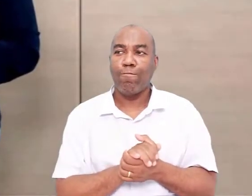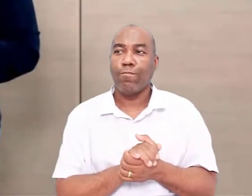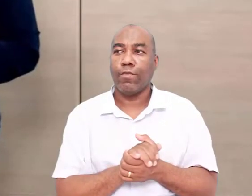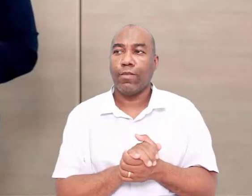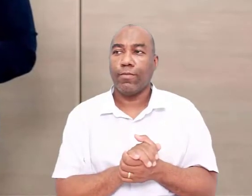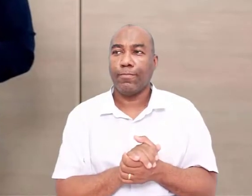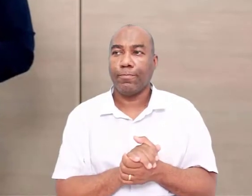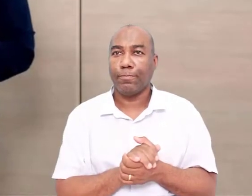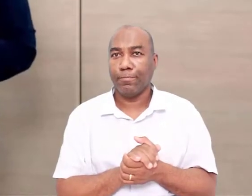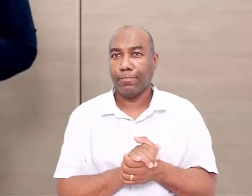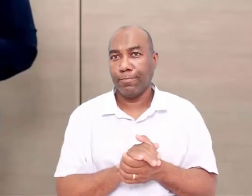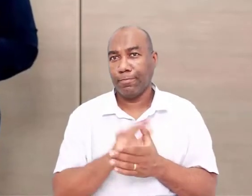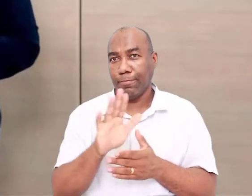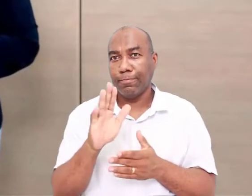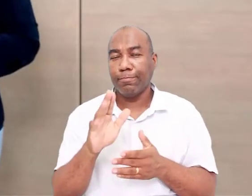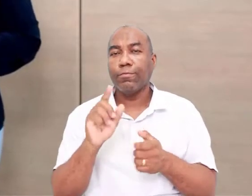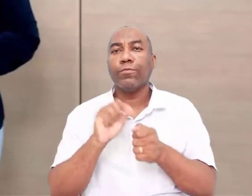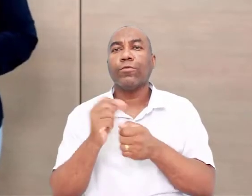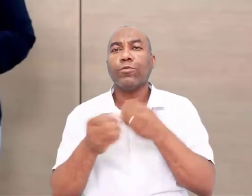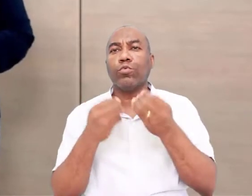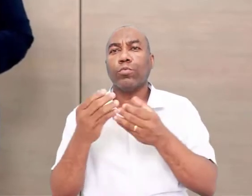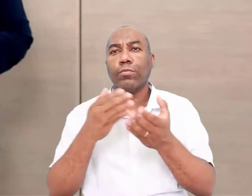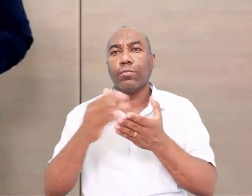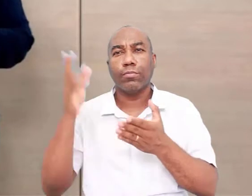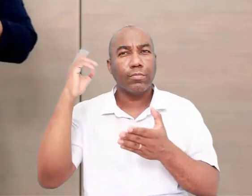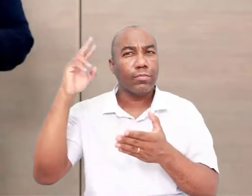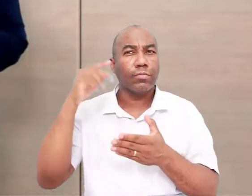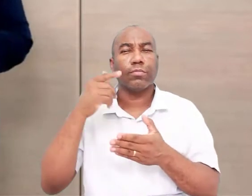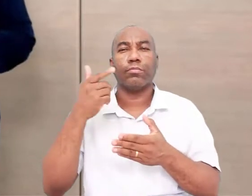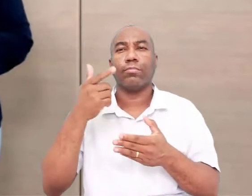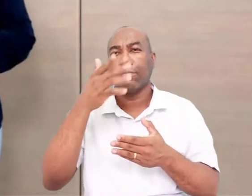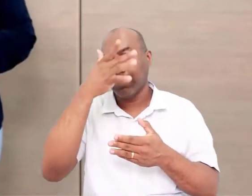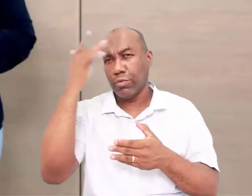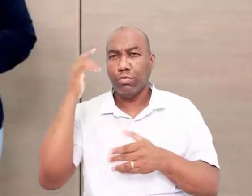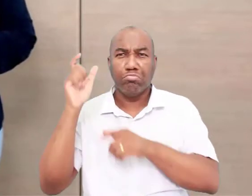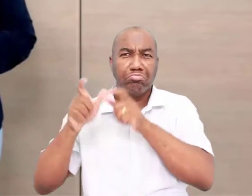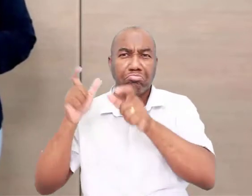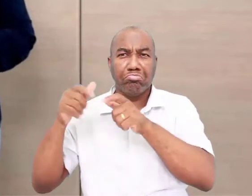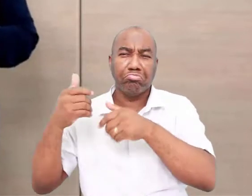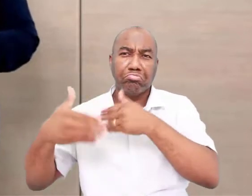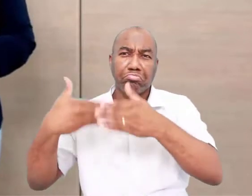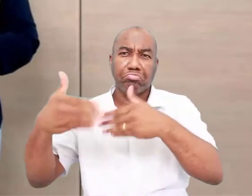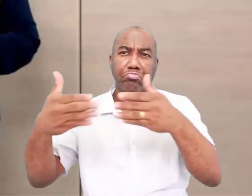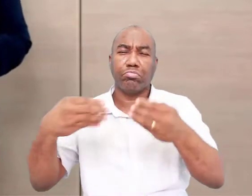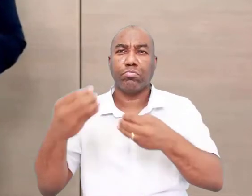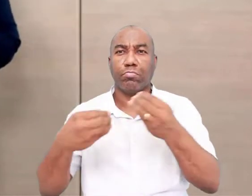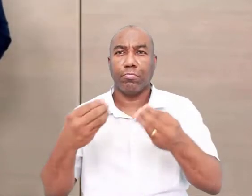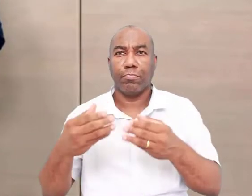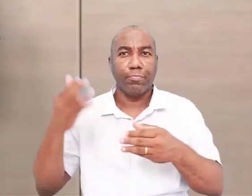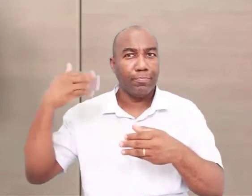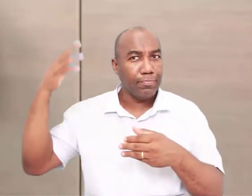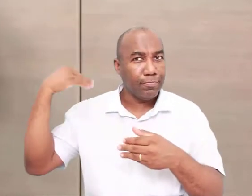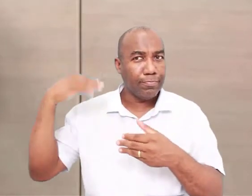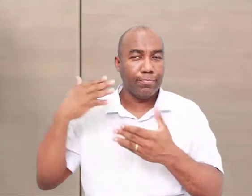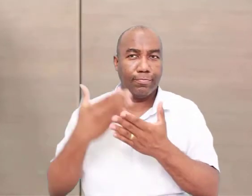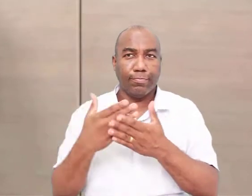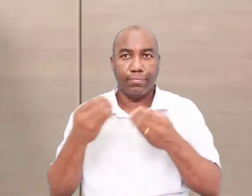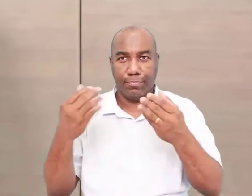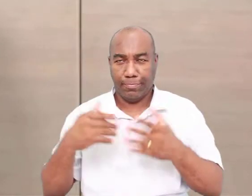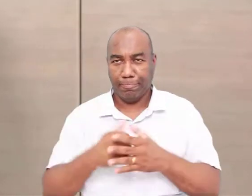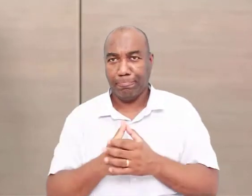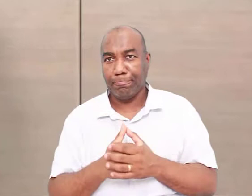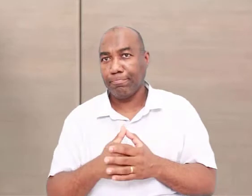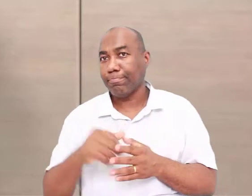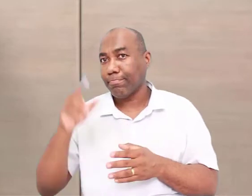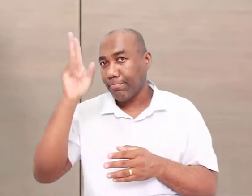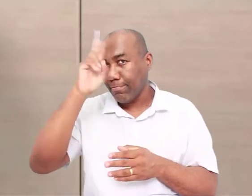A origem do homem e a evolução humana. Então, na aula passada, eu falei para vocês assim, quando a gente estuda a História,